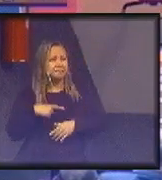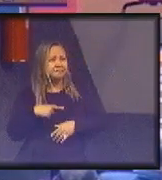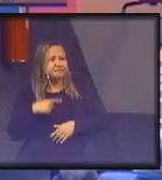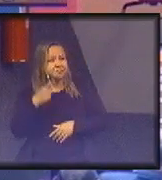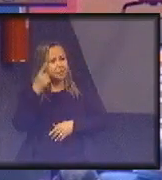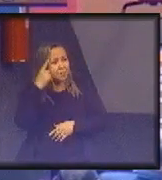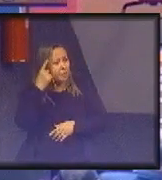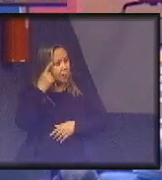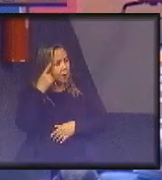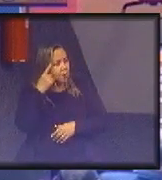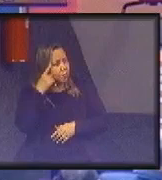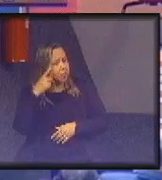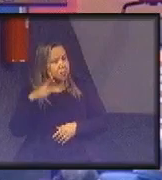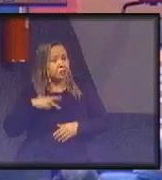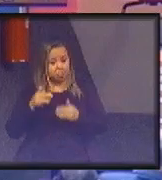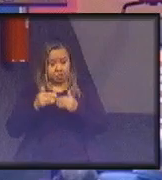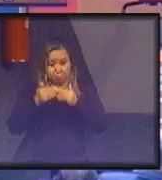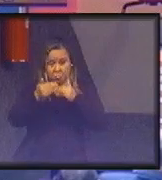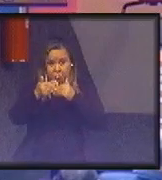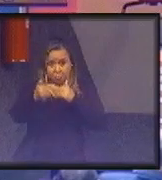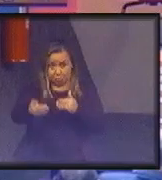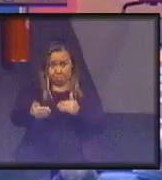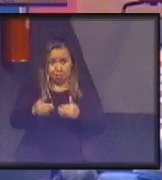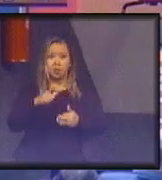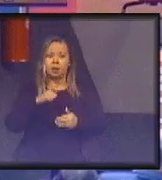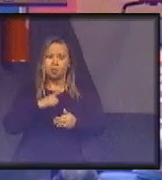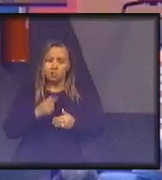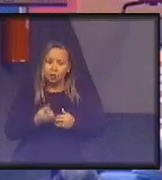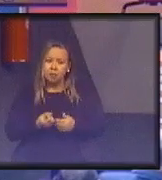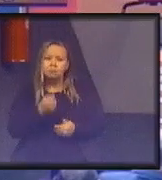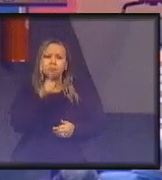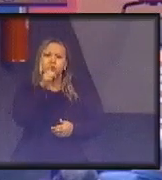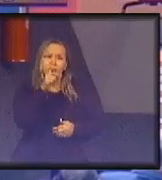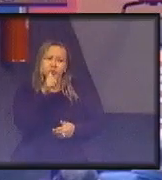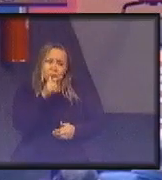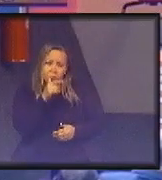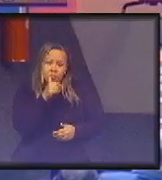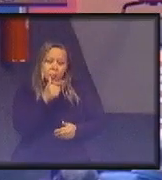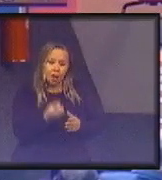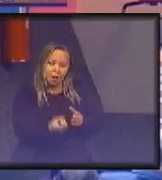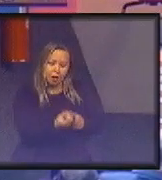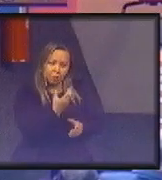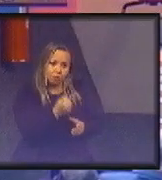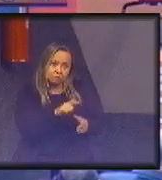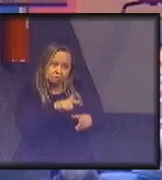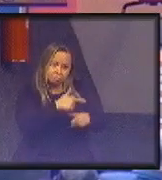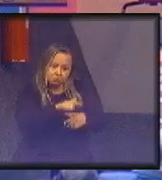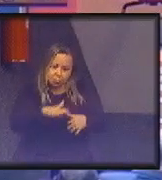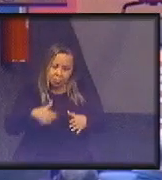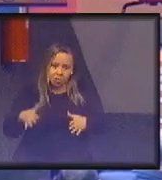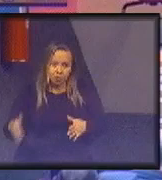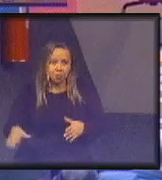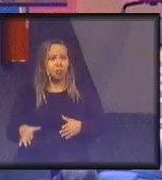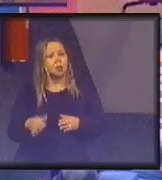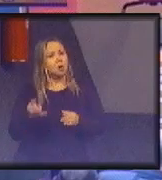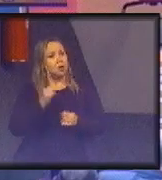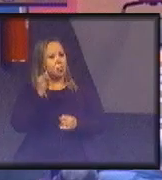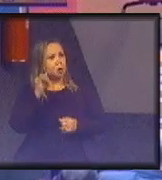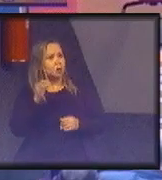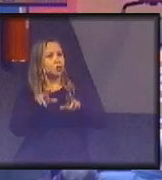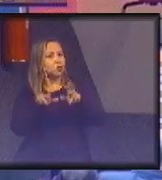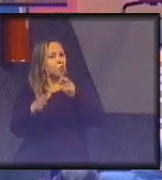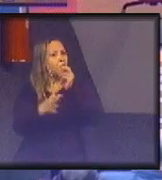acho que a longo prazo, manter os mananciais é tão importante do que garantir a